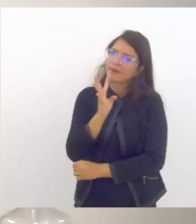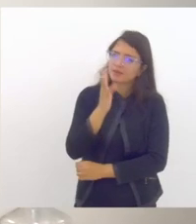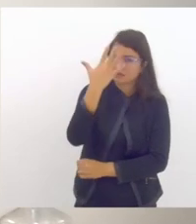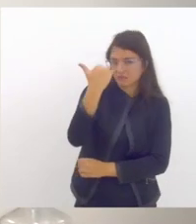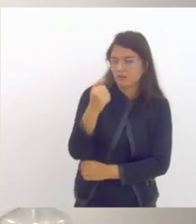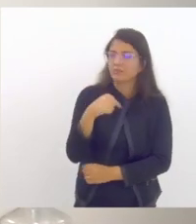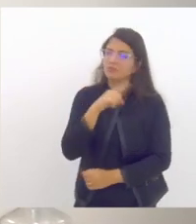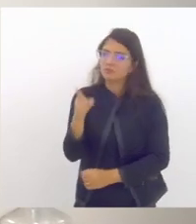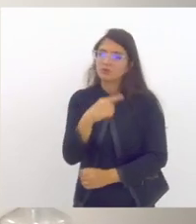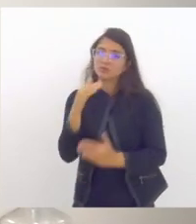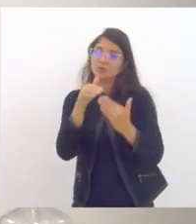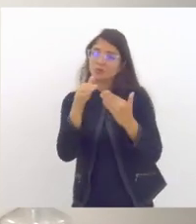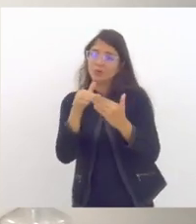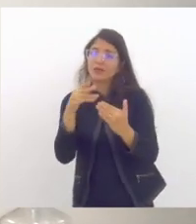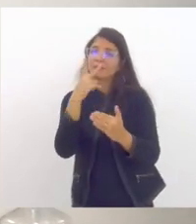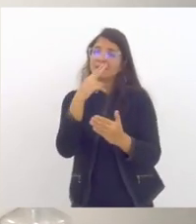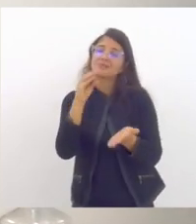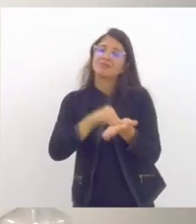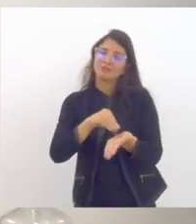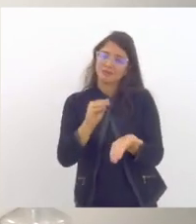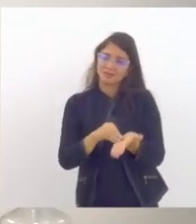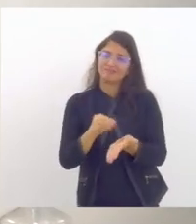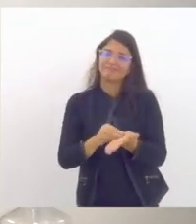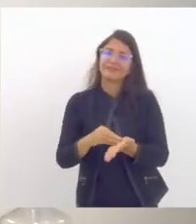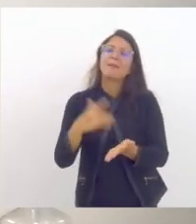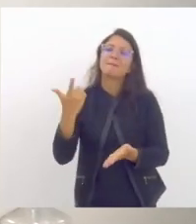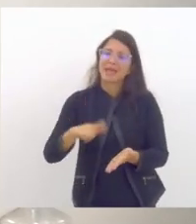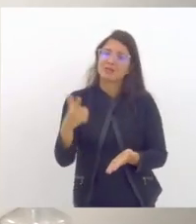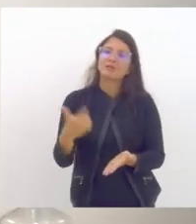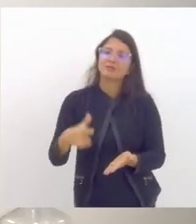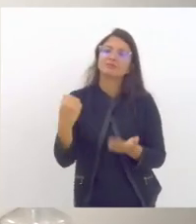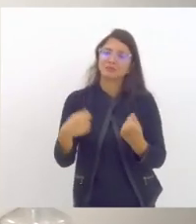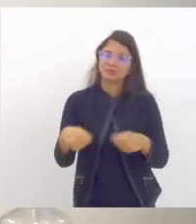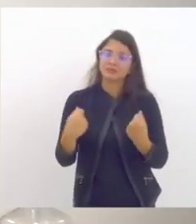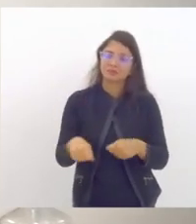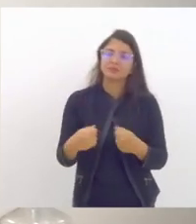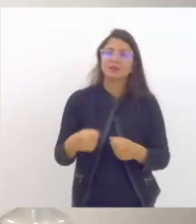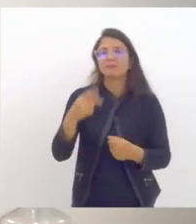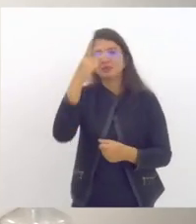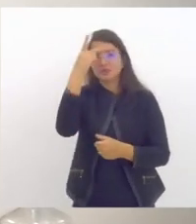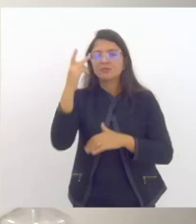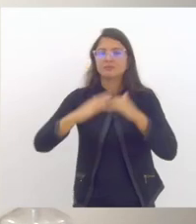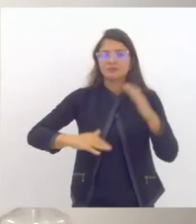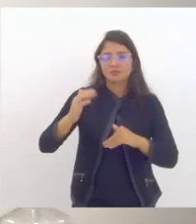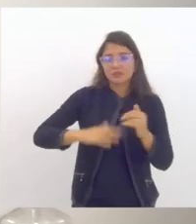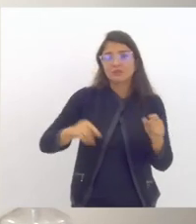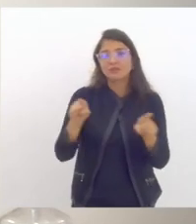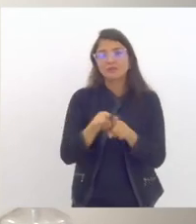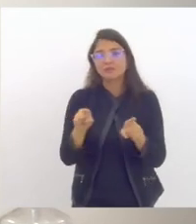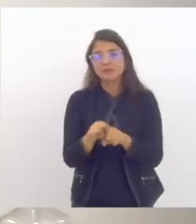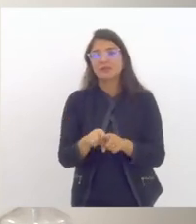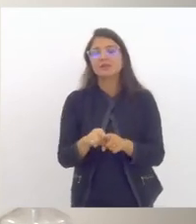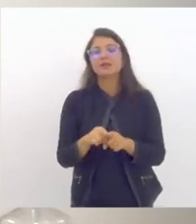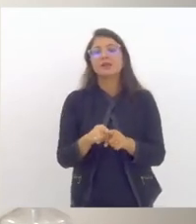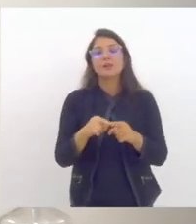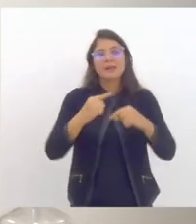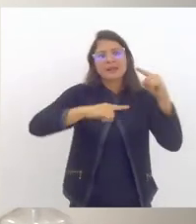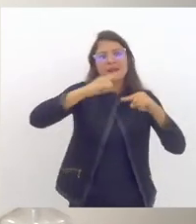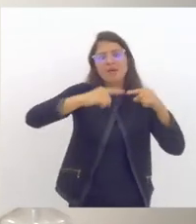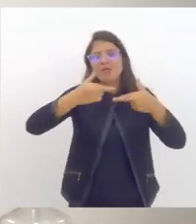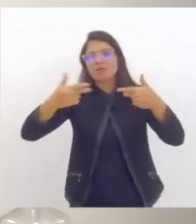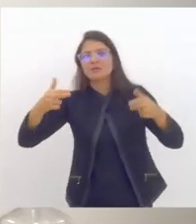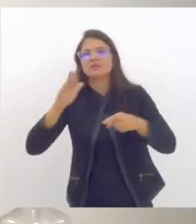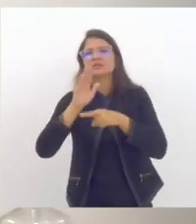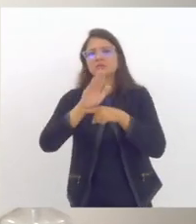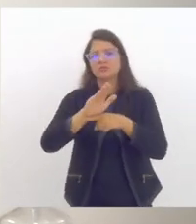elas têm sido insuficientes, especialmente pela falta de profissionais e pela falta de equipamentos públicos que possam fazer